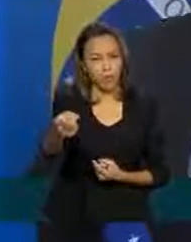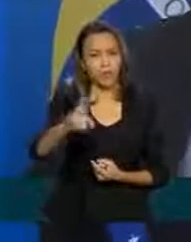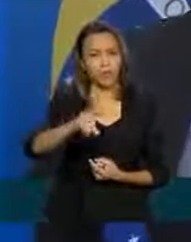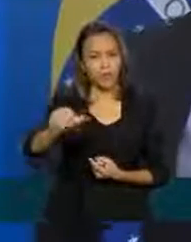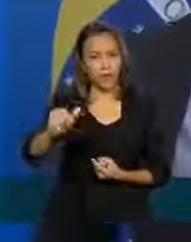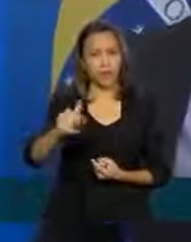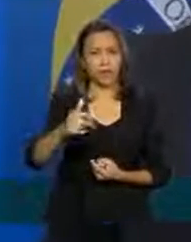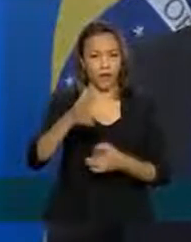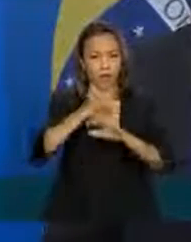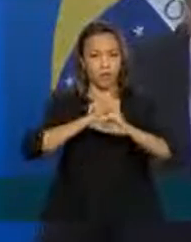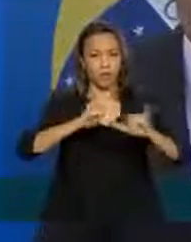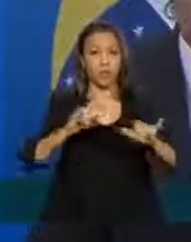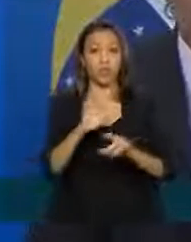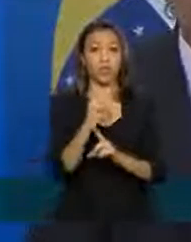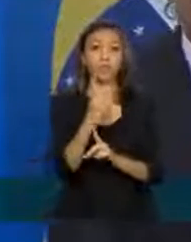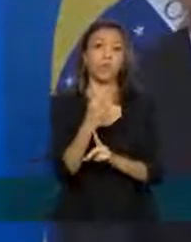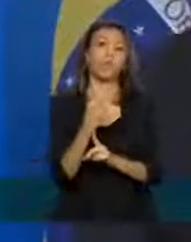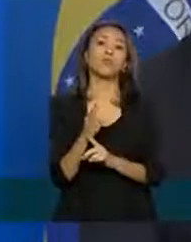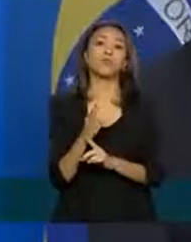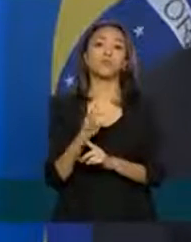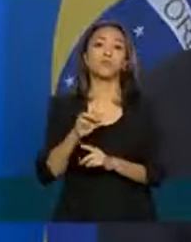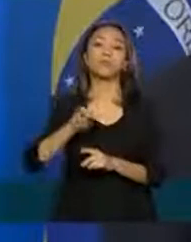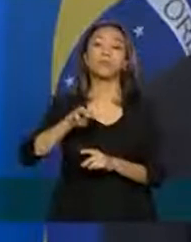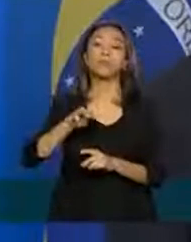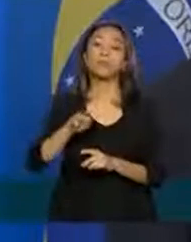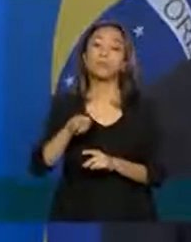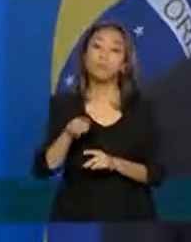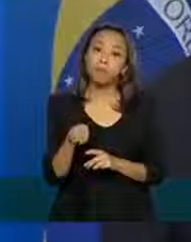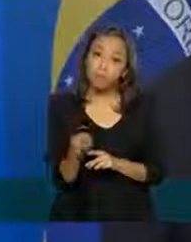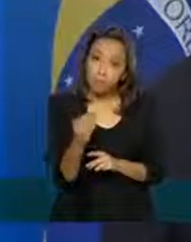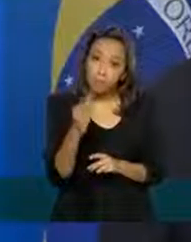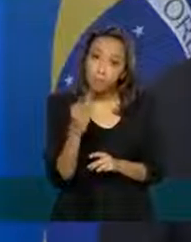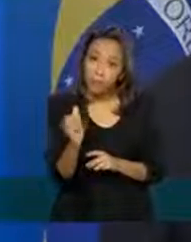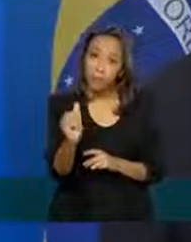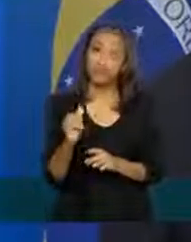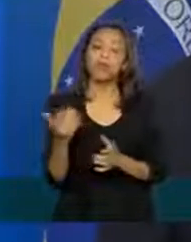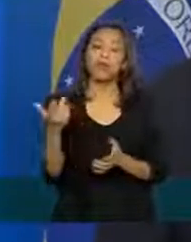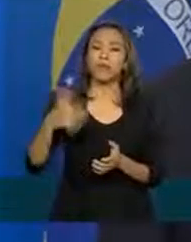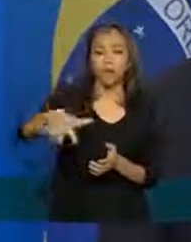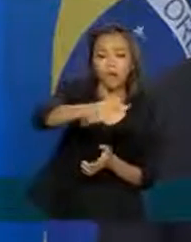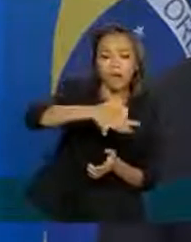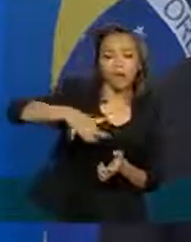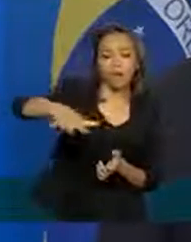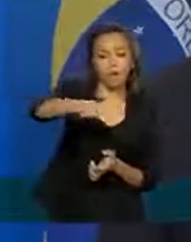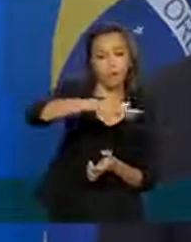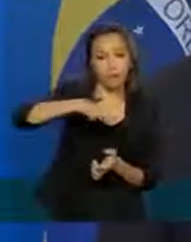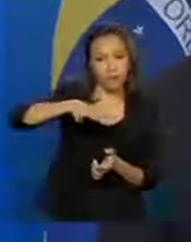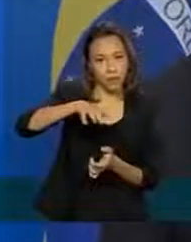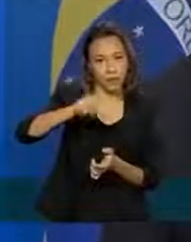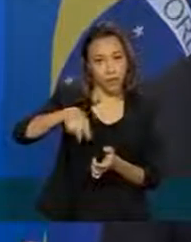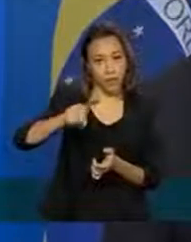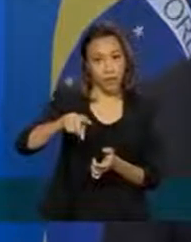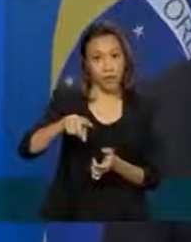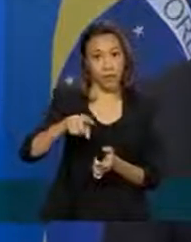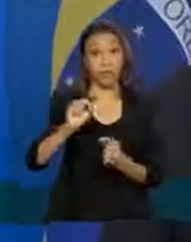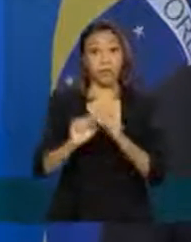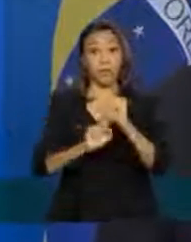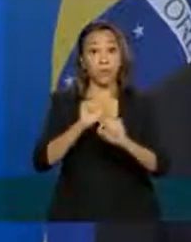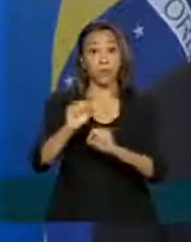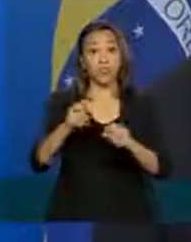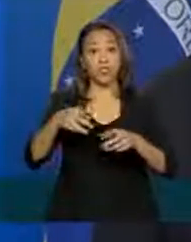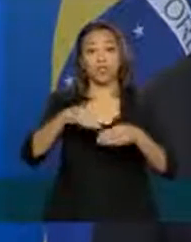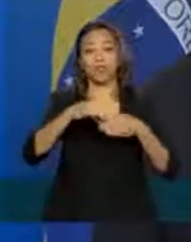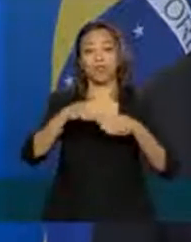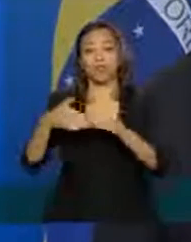já adiantando aqui 2 bilhões para a área de saúde e um setor que está sendo priorizado dentro de banco é o setor de todo o transporte de